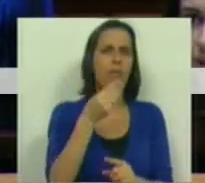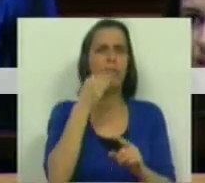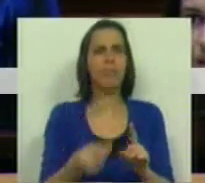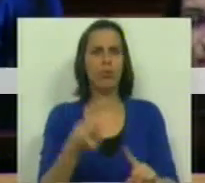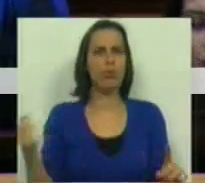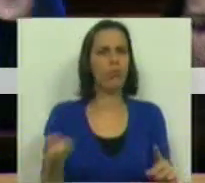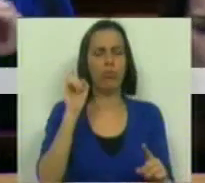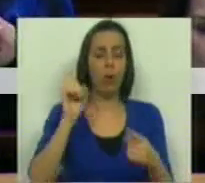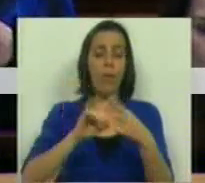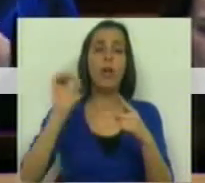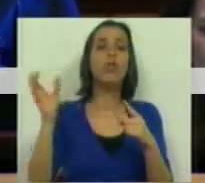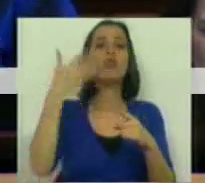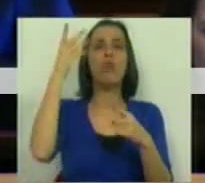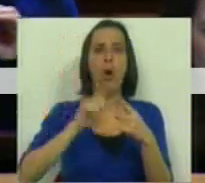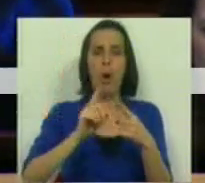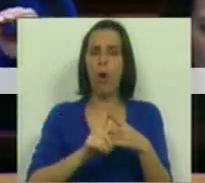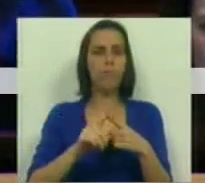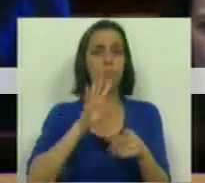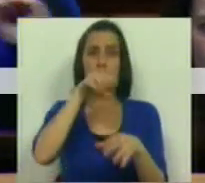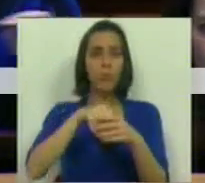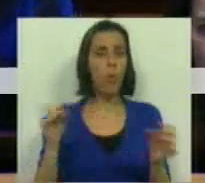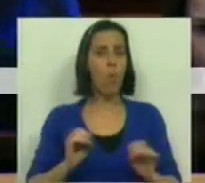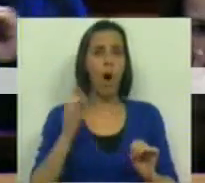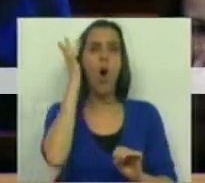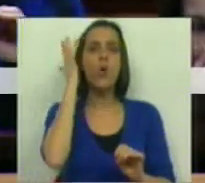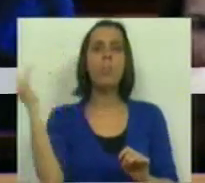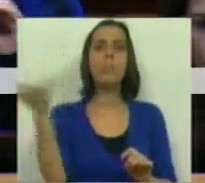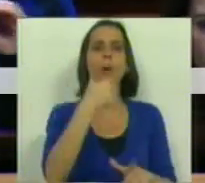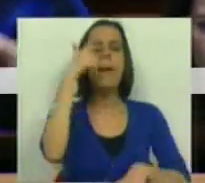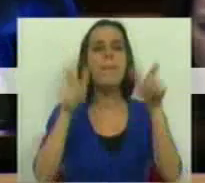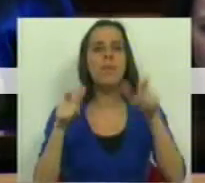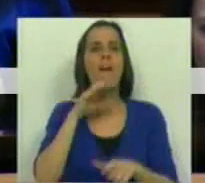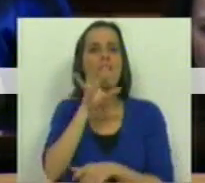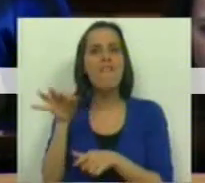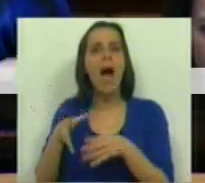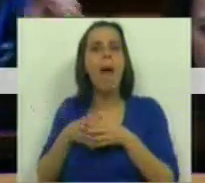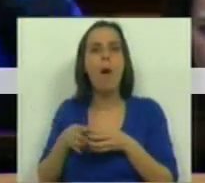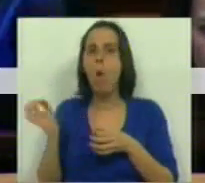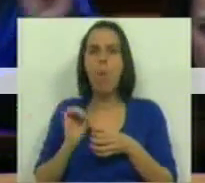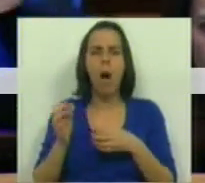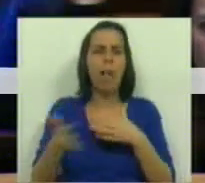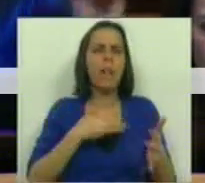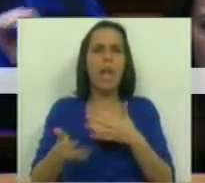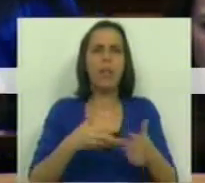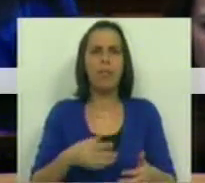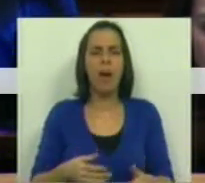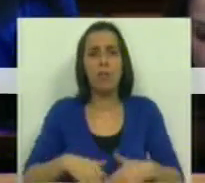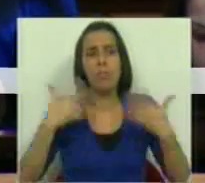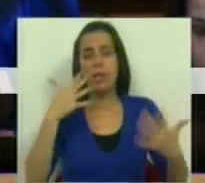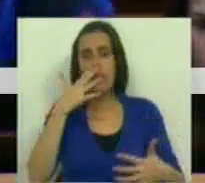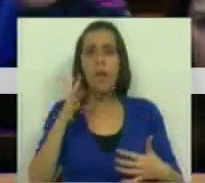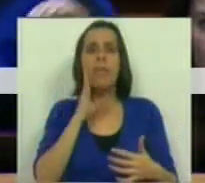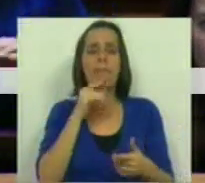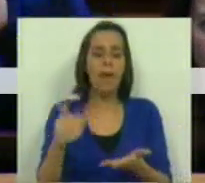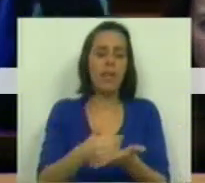injustiças. A primeira não contempla o número de pessoas do agregado familiar, tanto faz na oferição